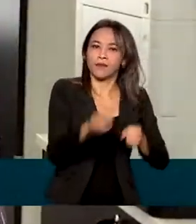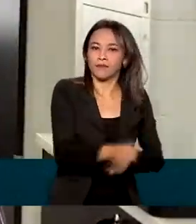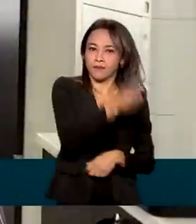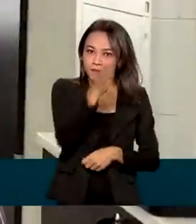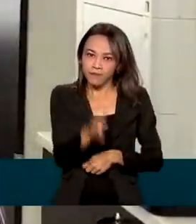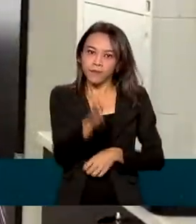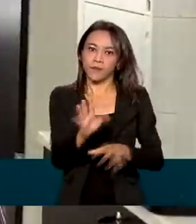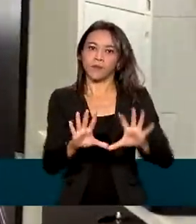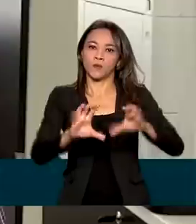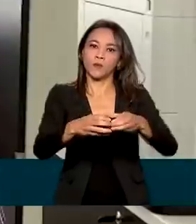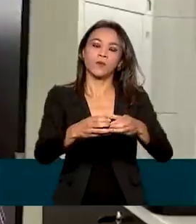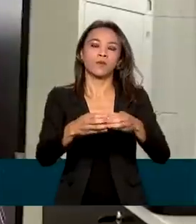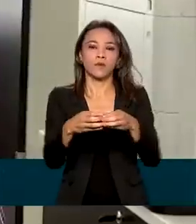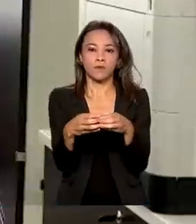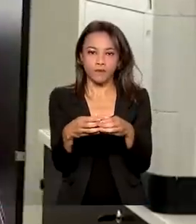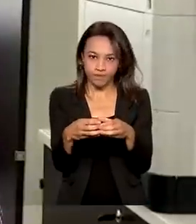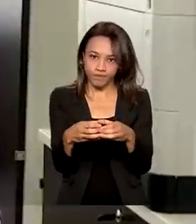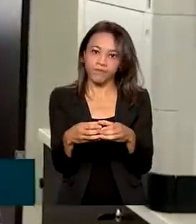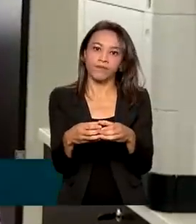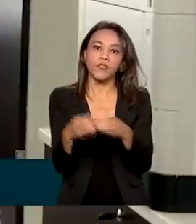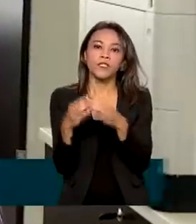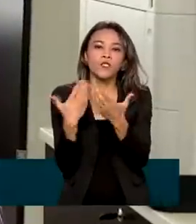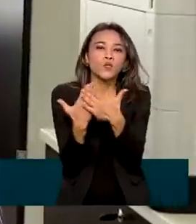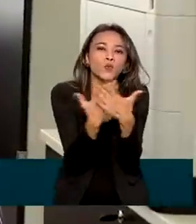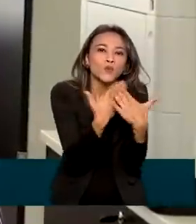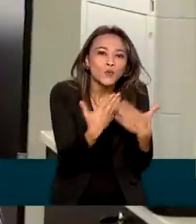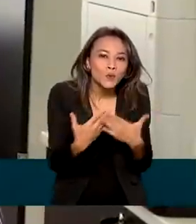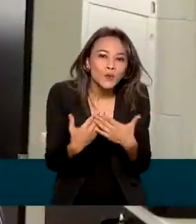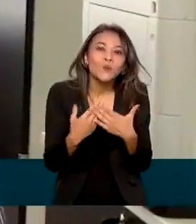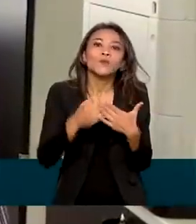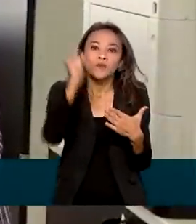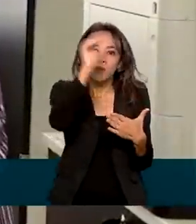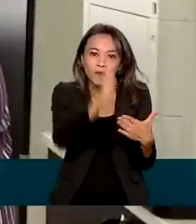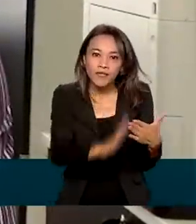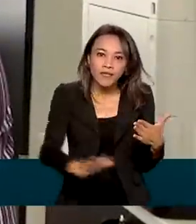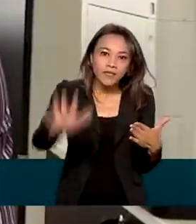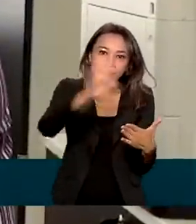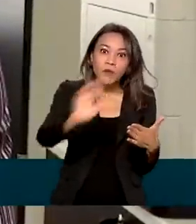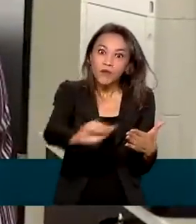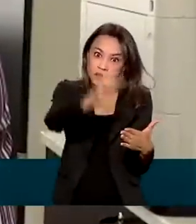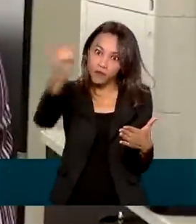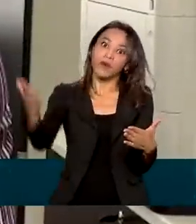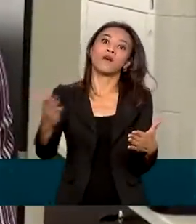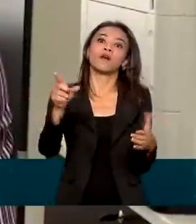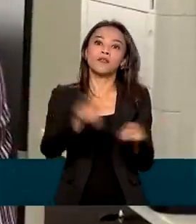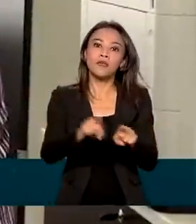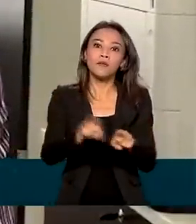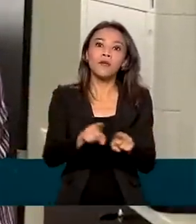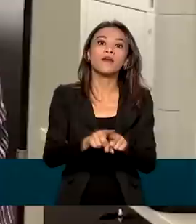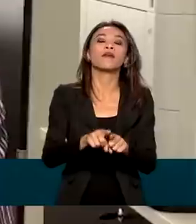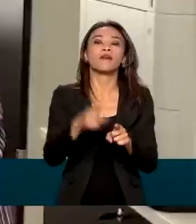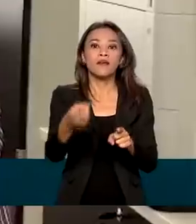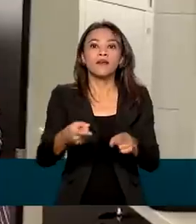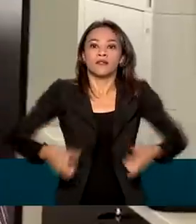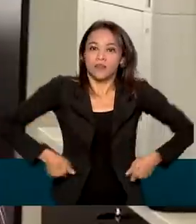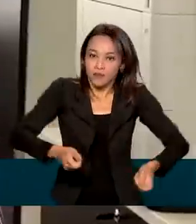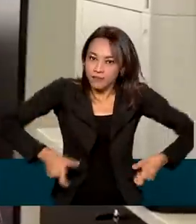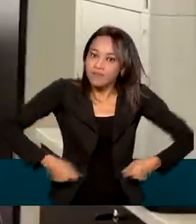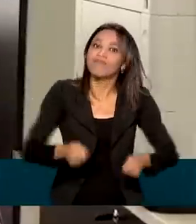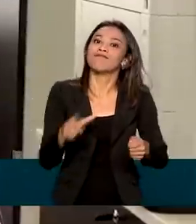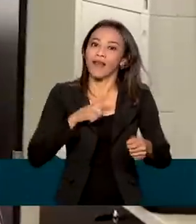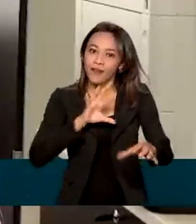categoria estudantil, nacional, internacional, olímpico e paralímpico